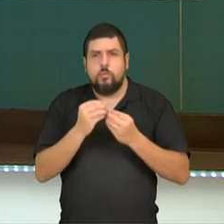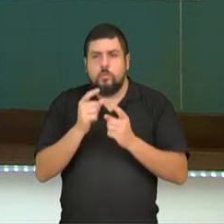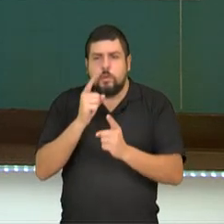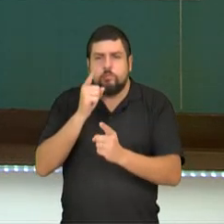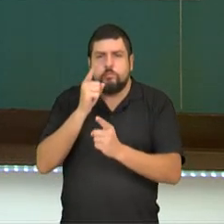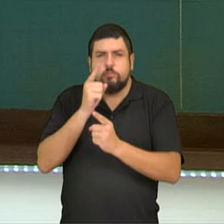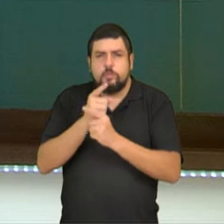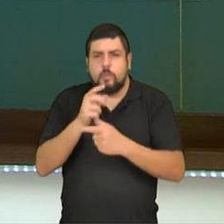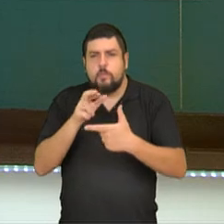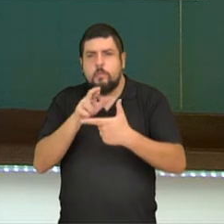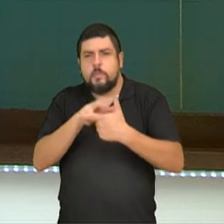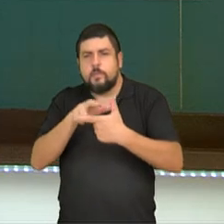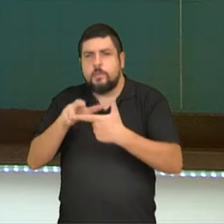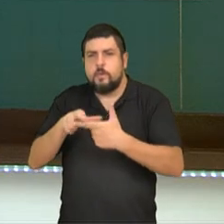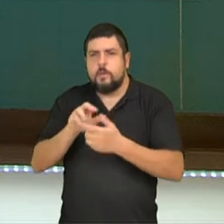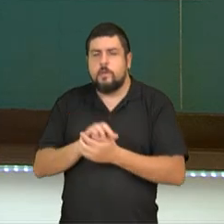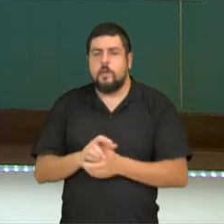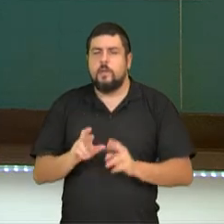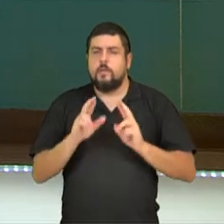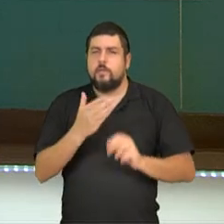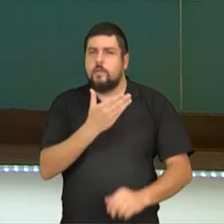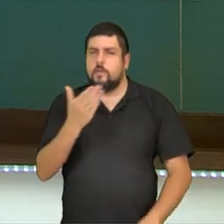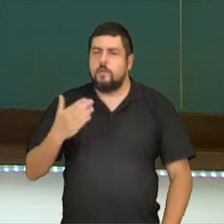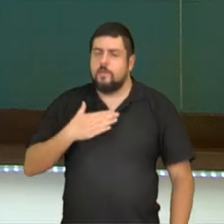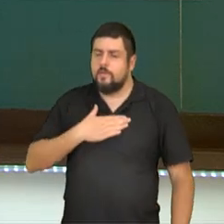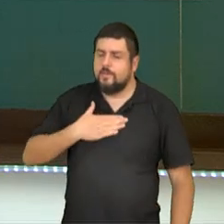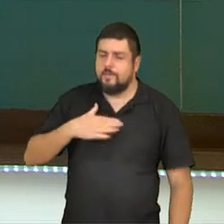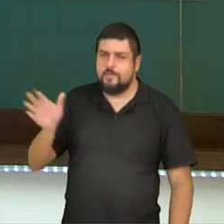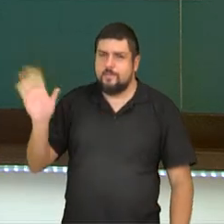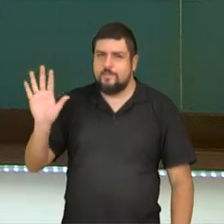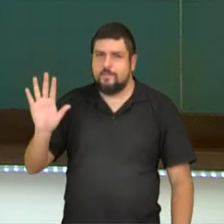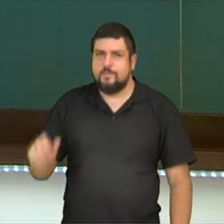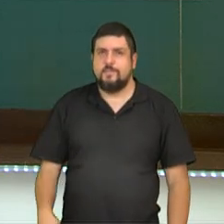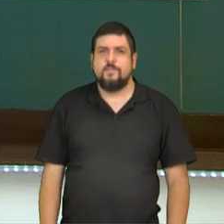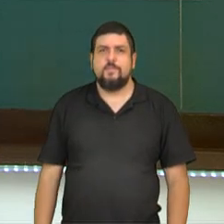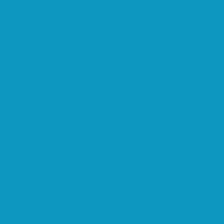né, no caso quadrática. Espero que vocês tenham gostado e até breve.